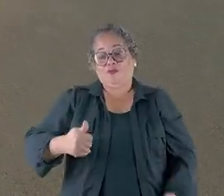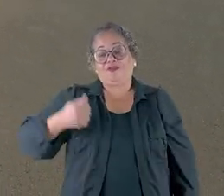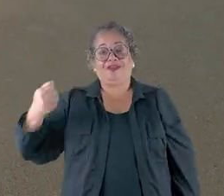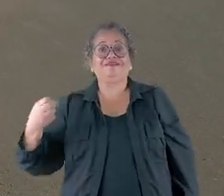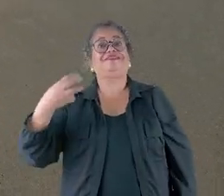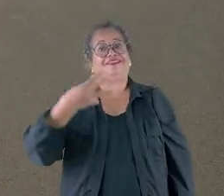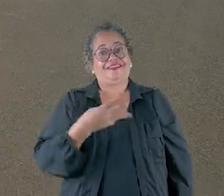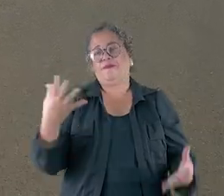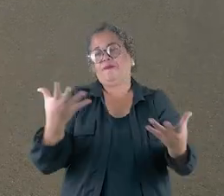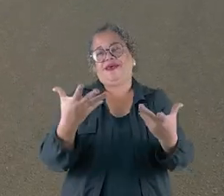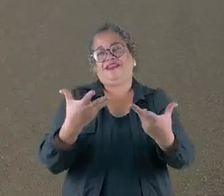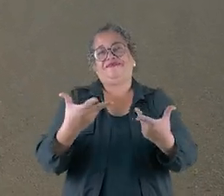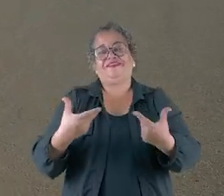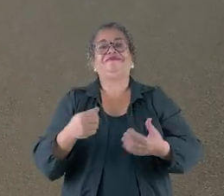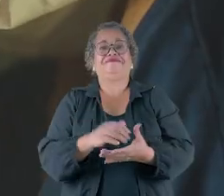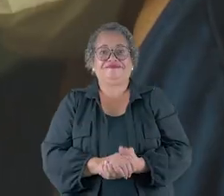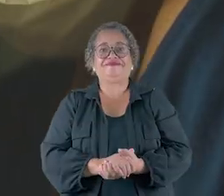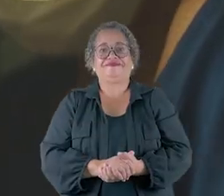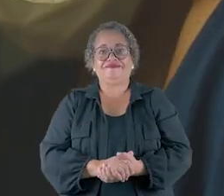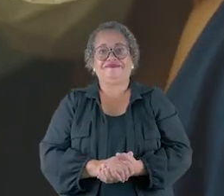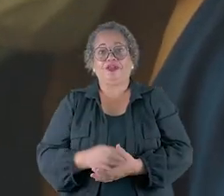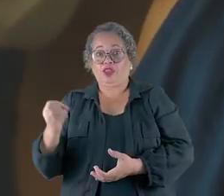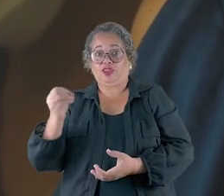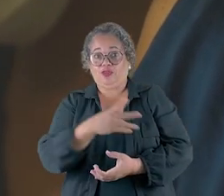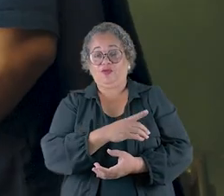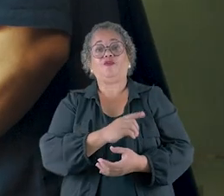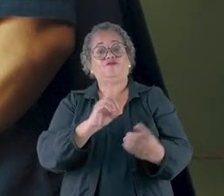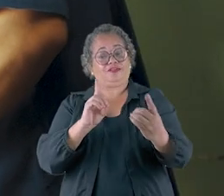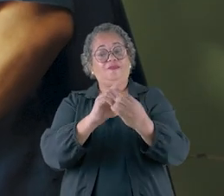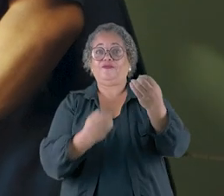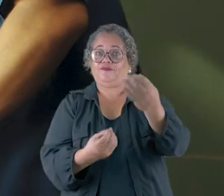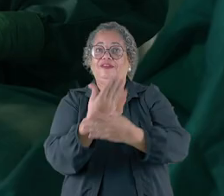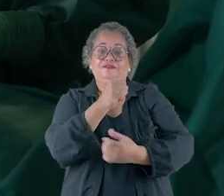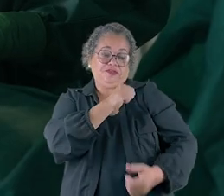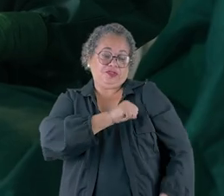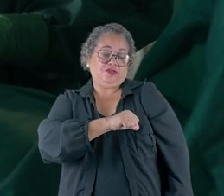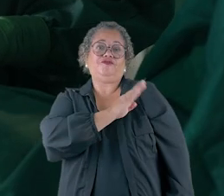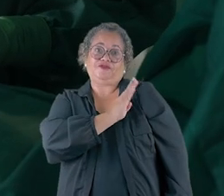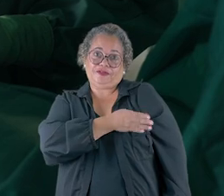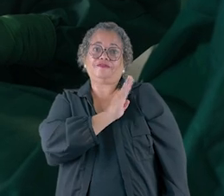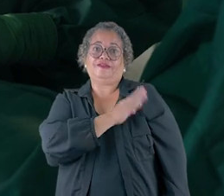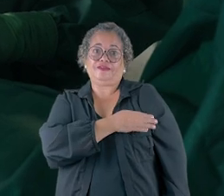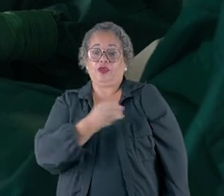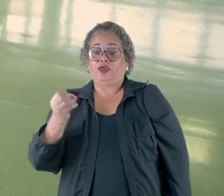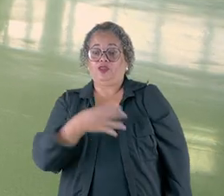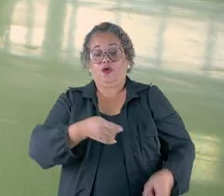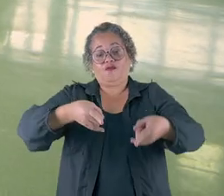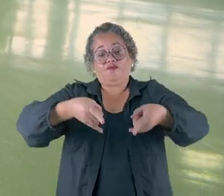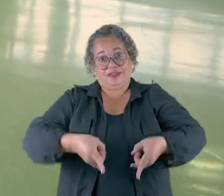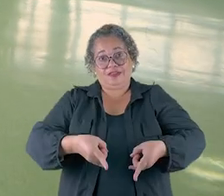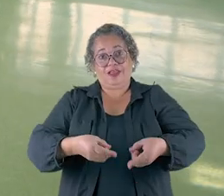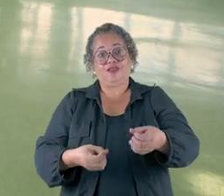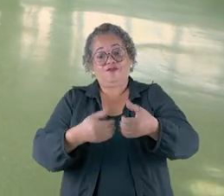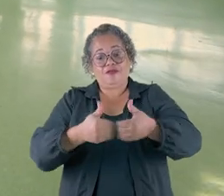e completa 13 anos melhor do que nunca. Novos serviços foram criados, como as cirurgias cardíacas. Mais